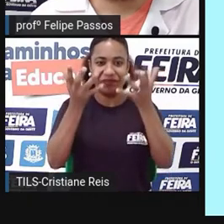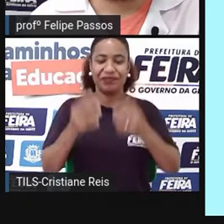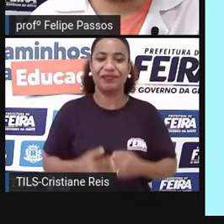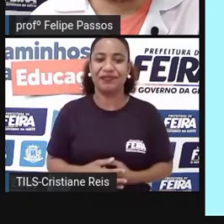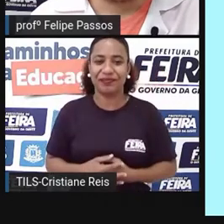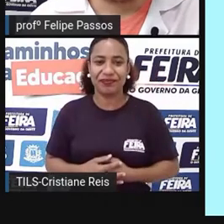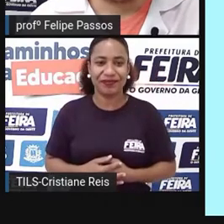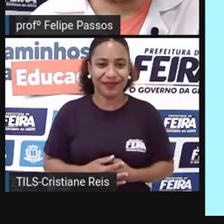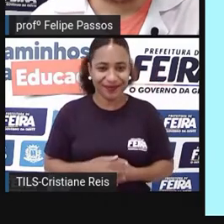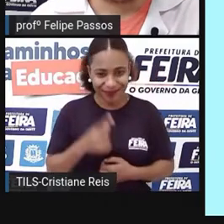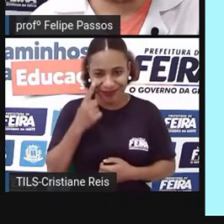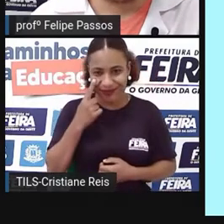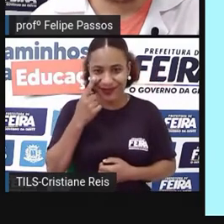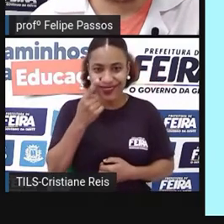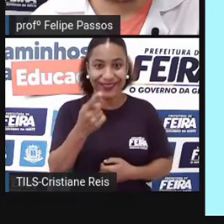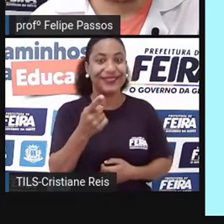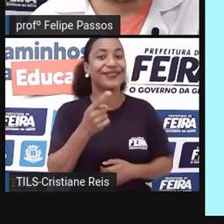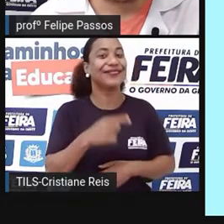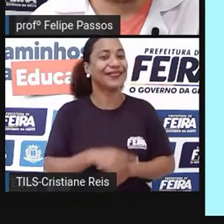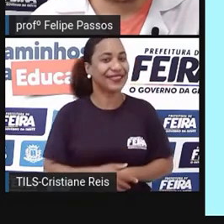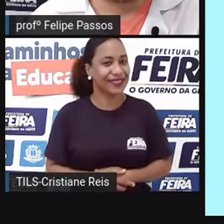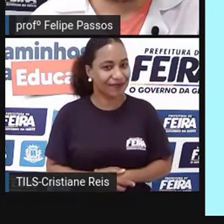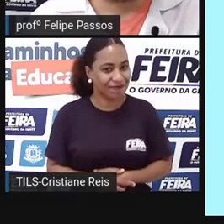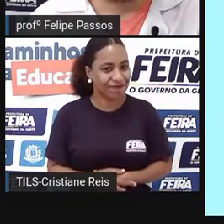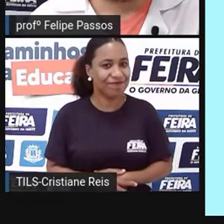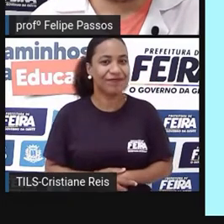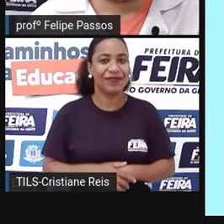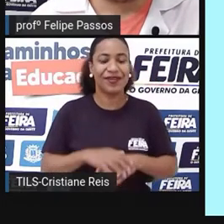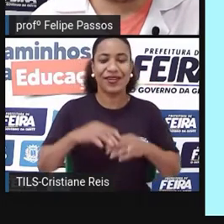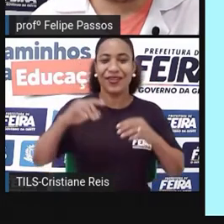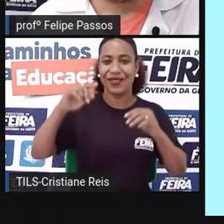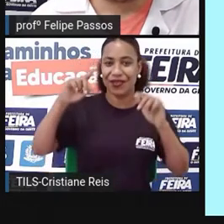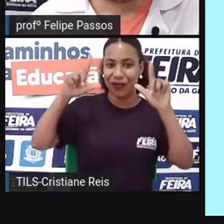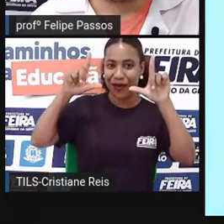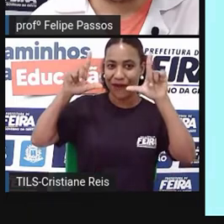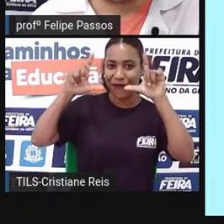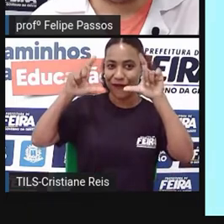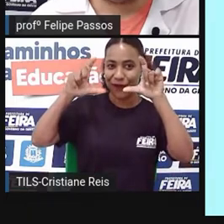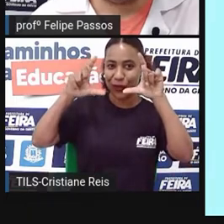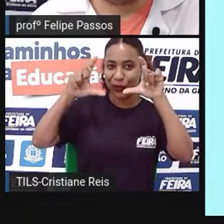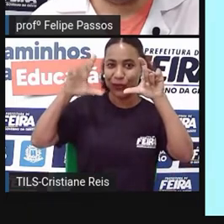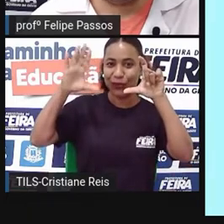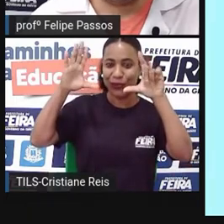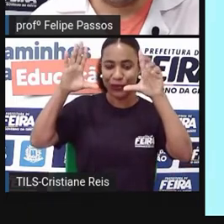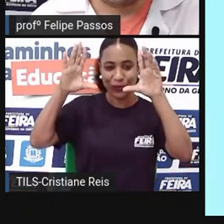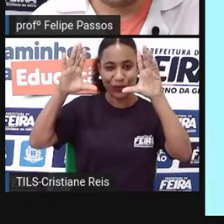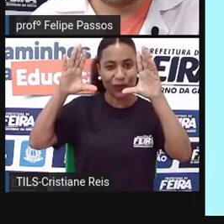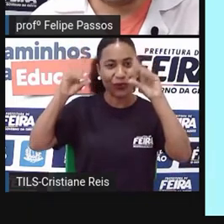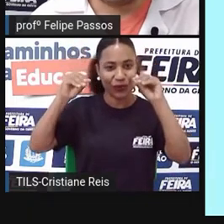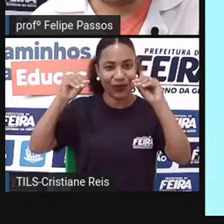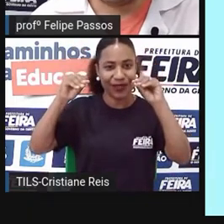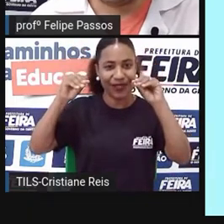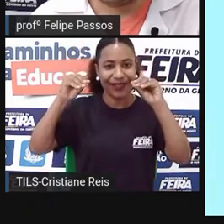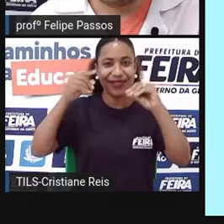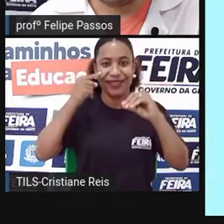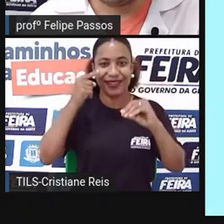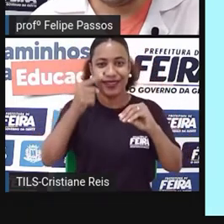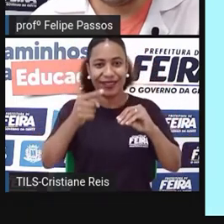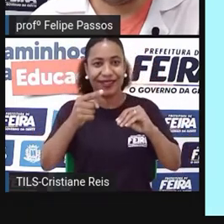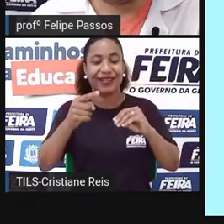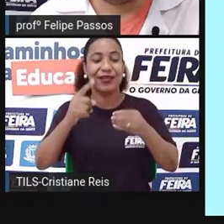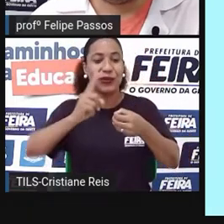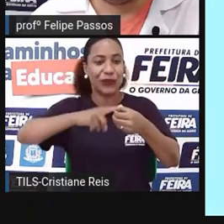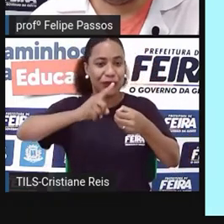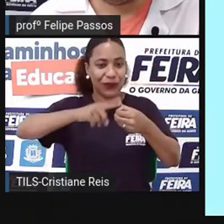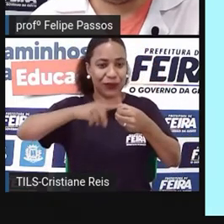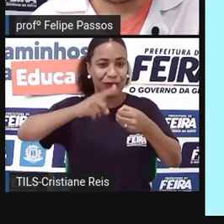Aí já é uma foto noturna de um vilarejo chamado Rio do Vigário, fica em Bendegó, perto